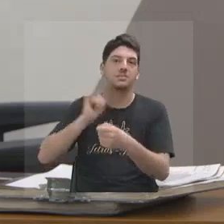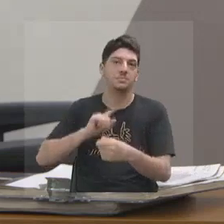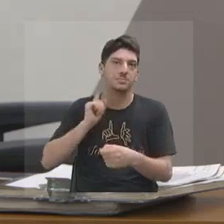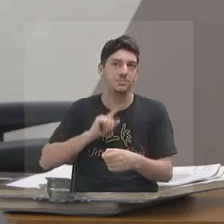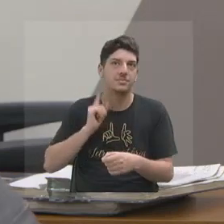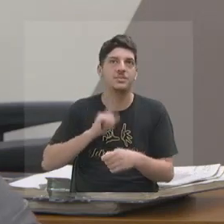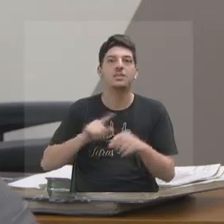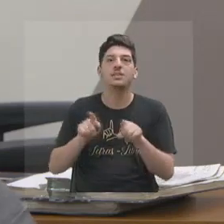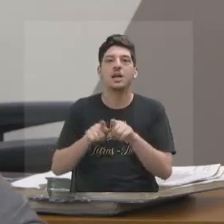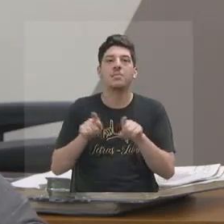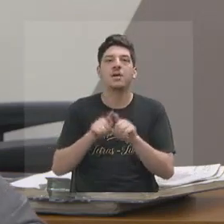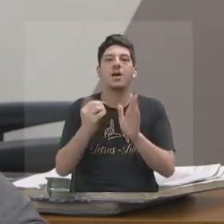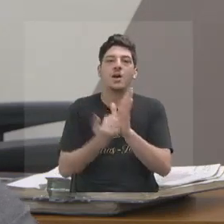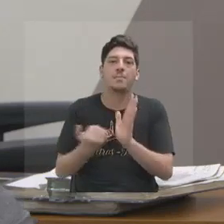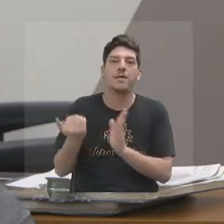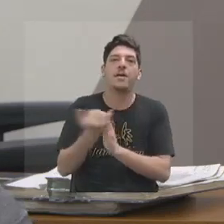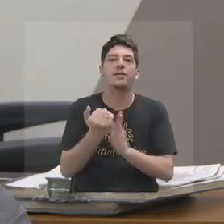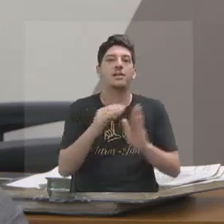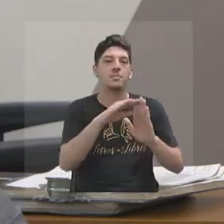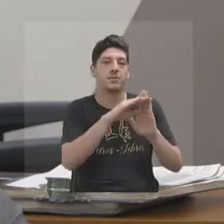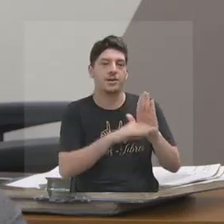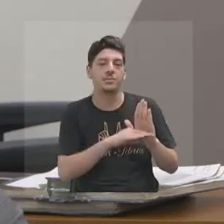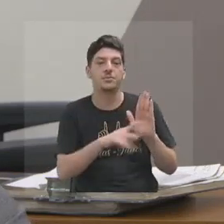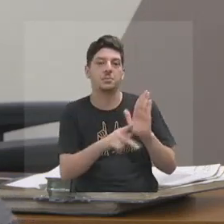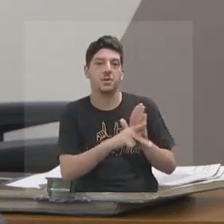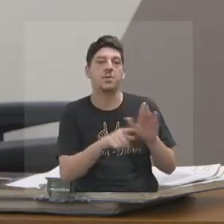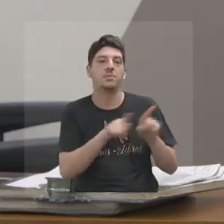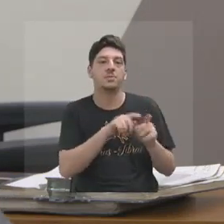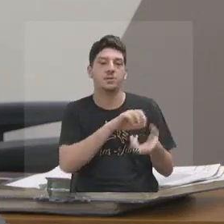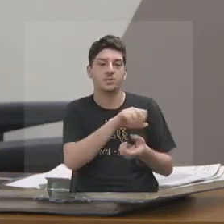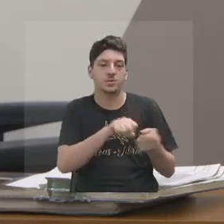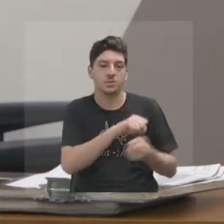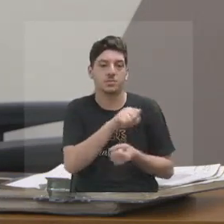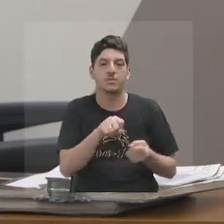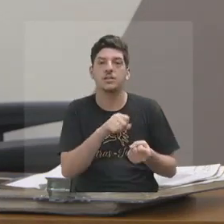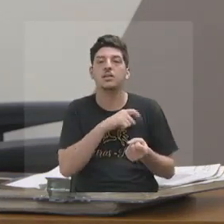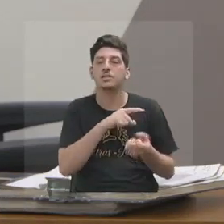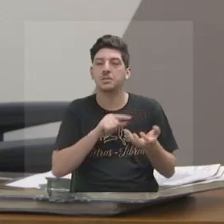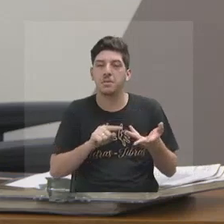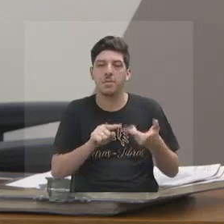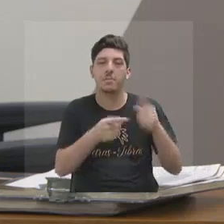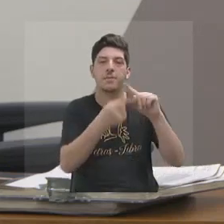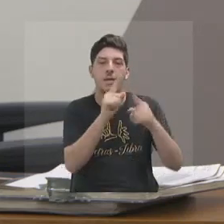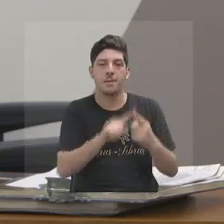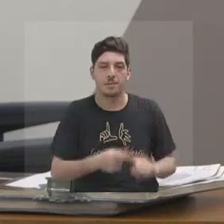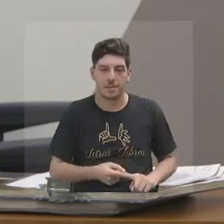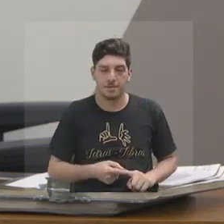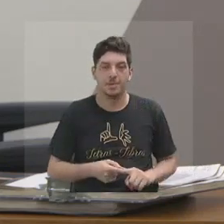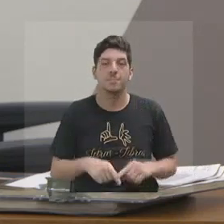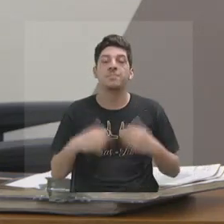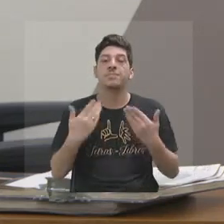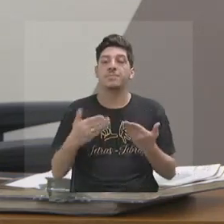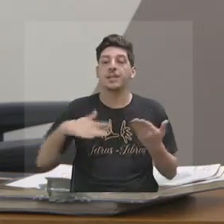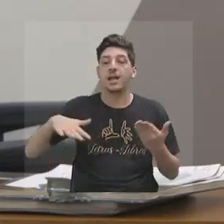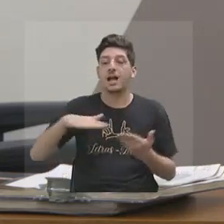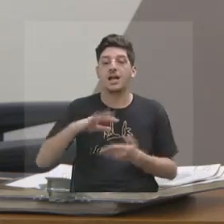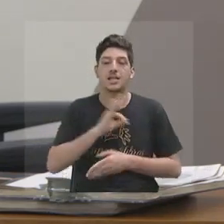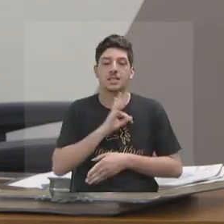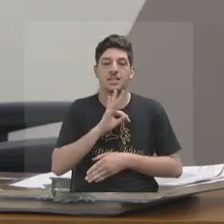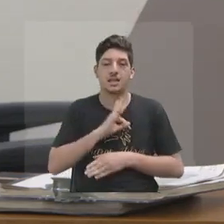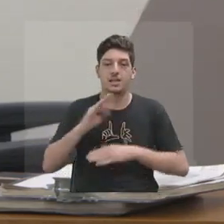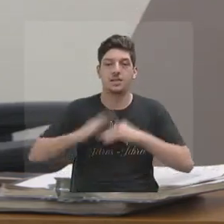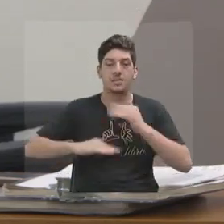da programação própria e dessa sustentabilidade. Tudo está interligado. Então, a nossa área técnica está